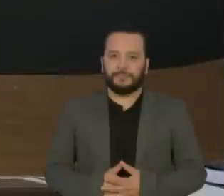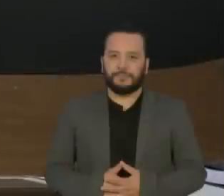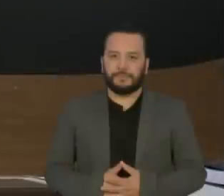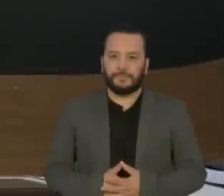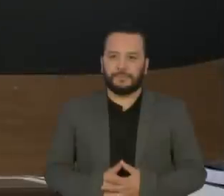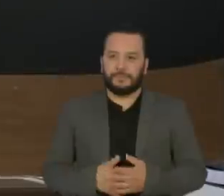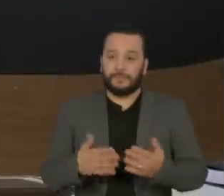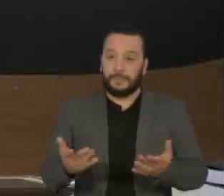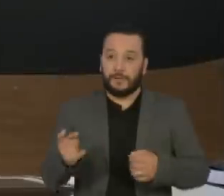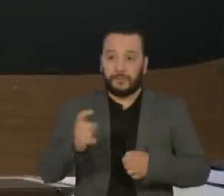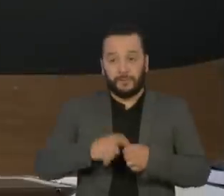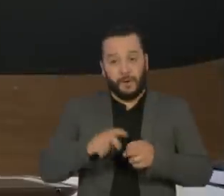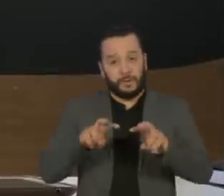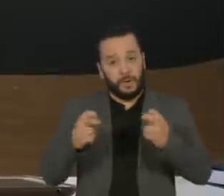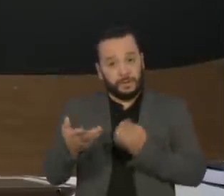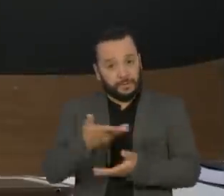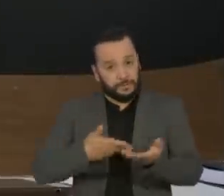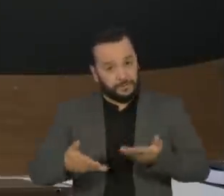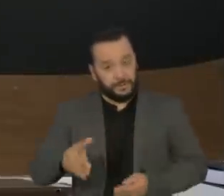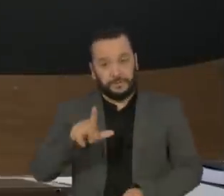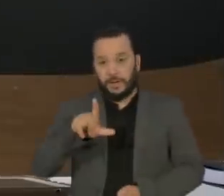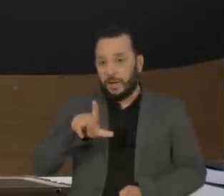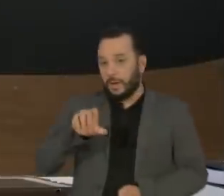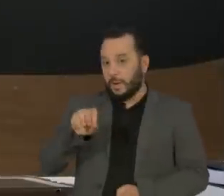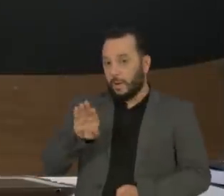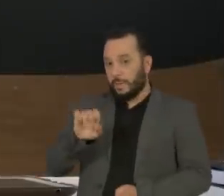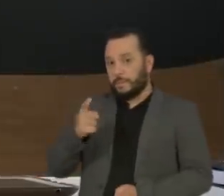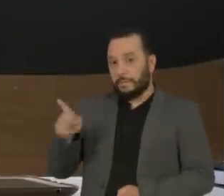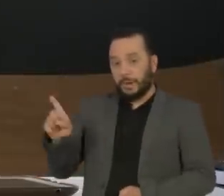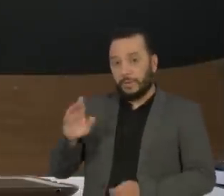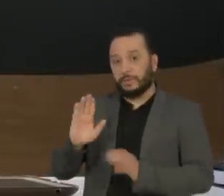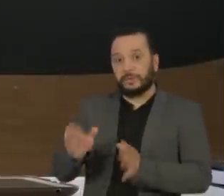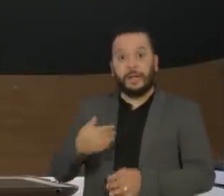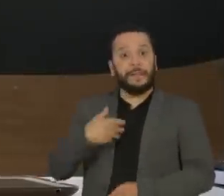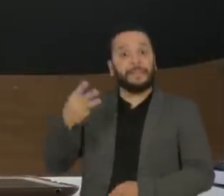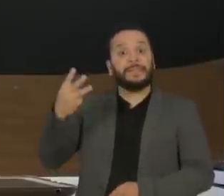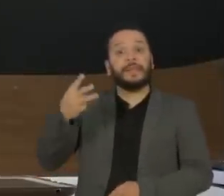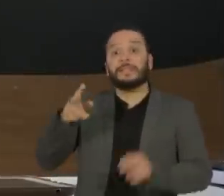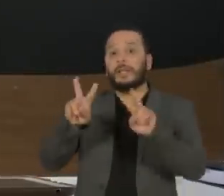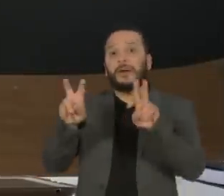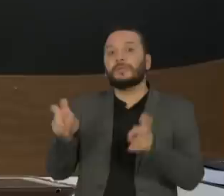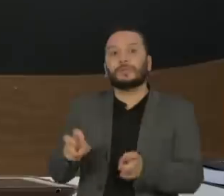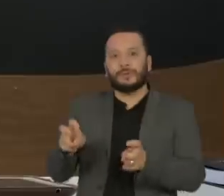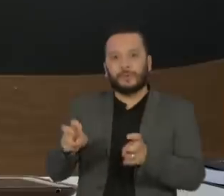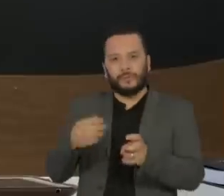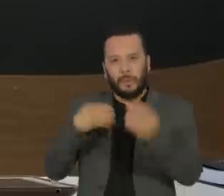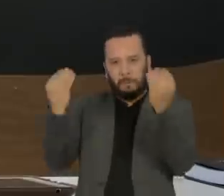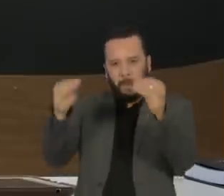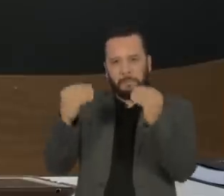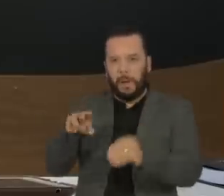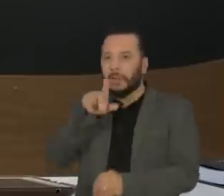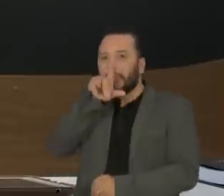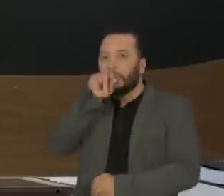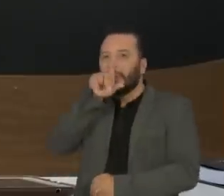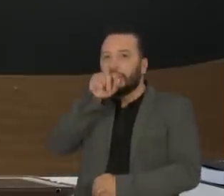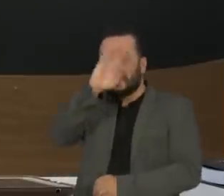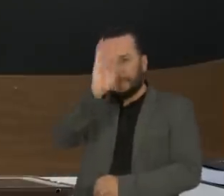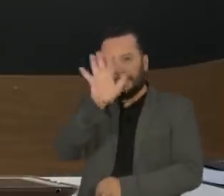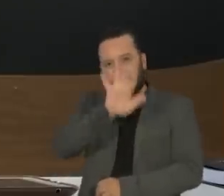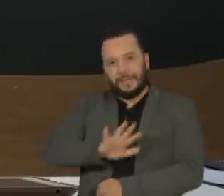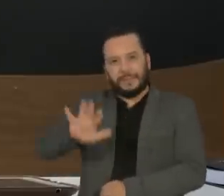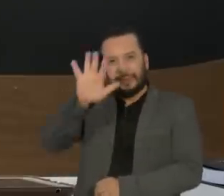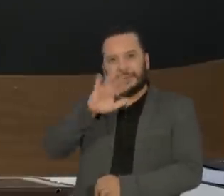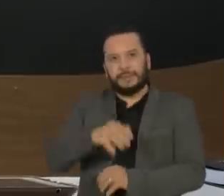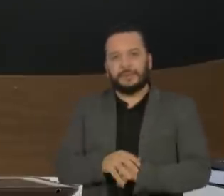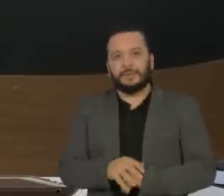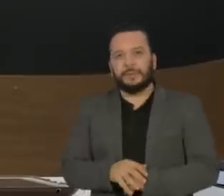Estamos de volta com o Roda Viva, com o Lobão, que já é o terceiro assunto mais comentado do Brasil no Twitter. Emanuel, por favor. Lobão,